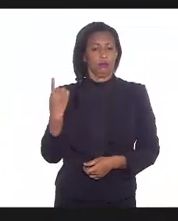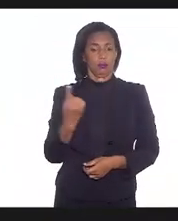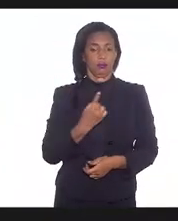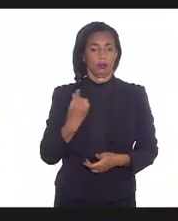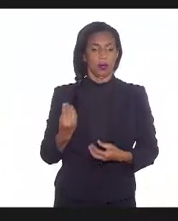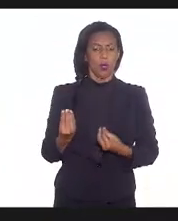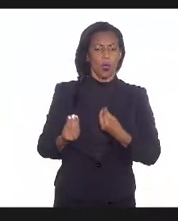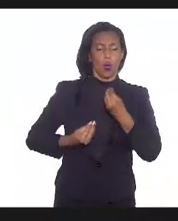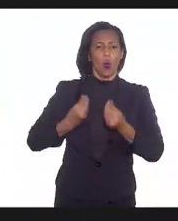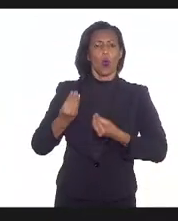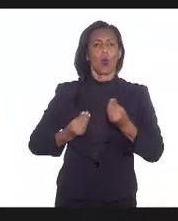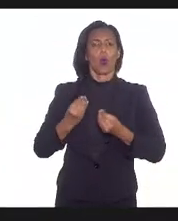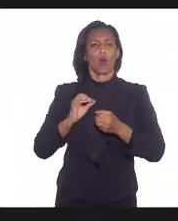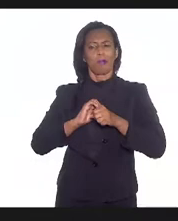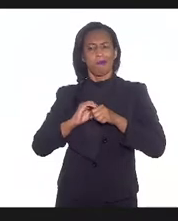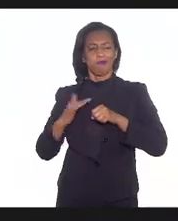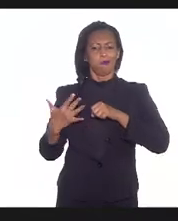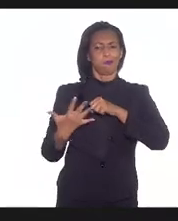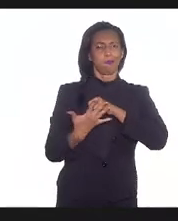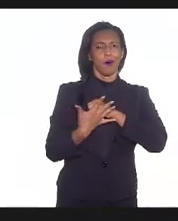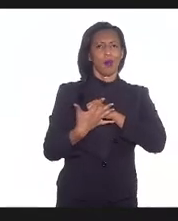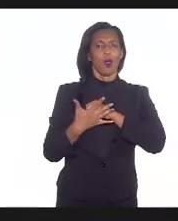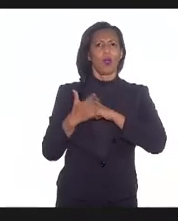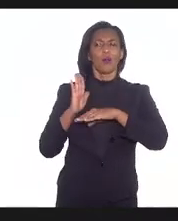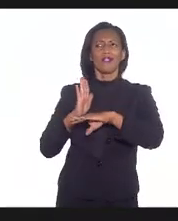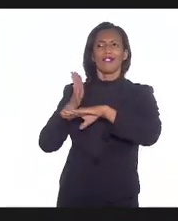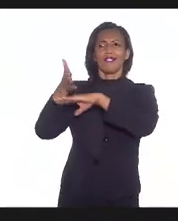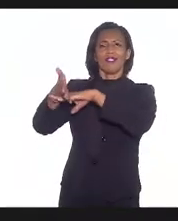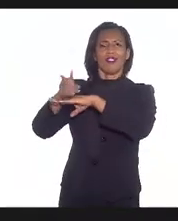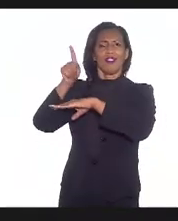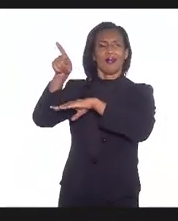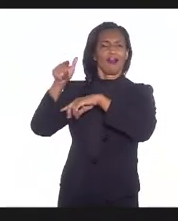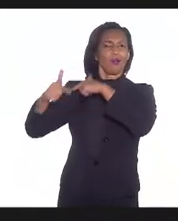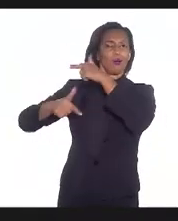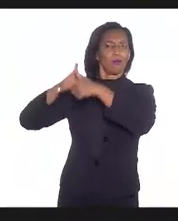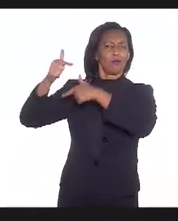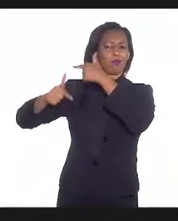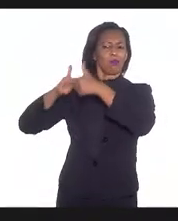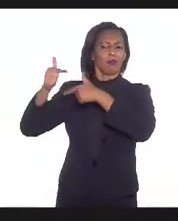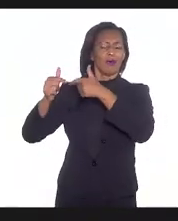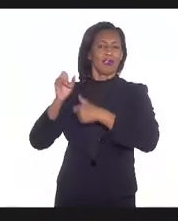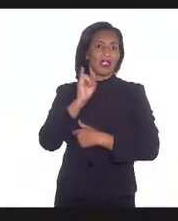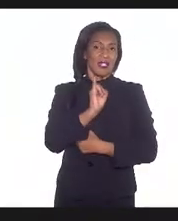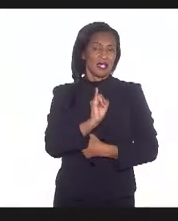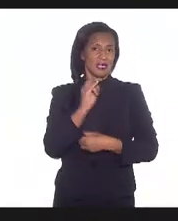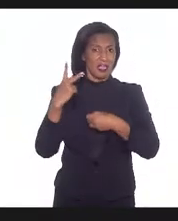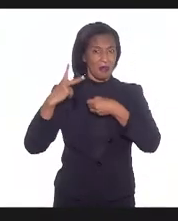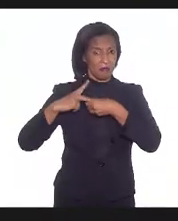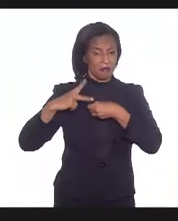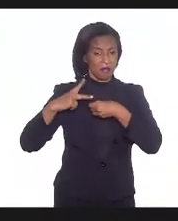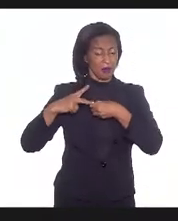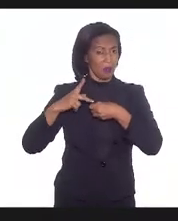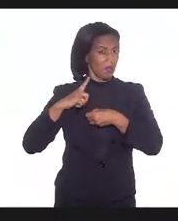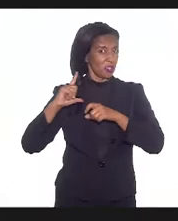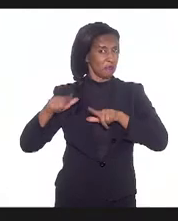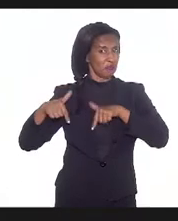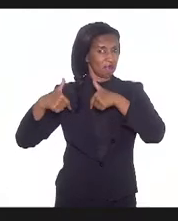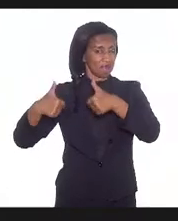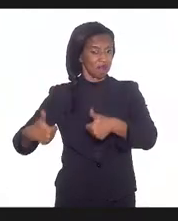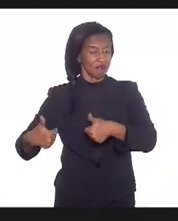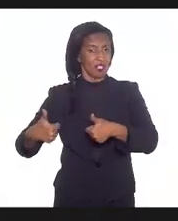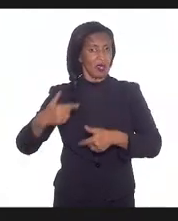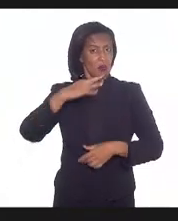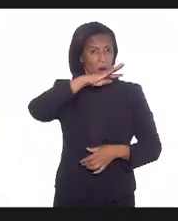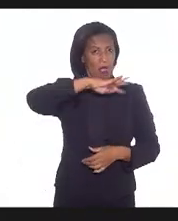a Covid chega a bordo das plataformas, e se a Petrobras testa com a RT-PCR, e aí eu passo aqui para o gráfico, e o doutor